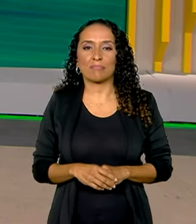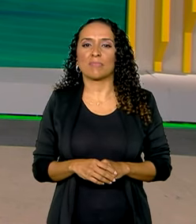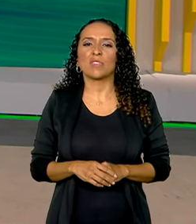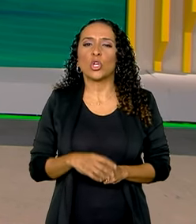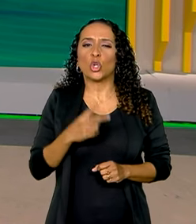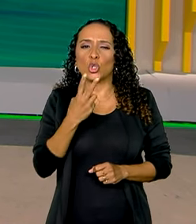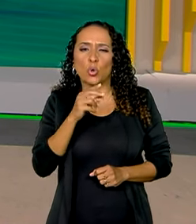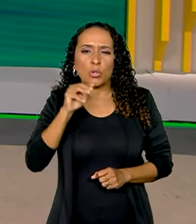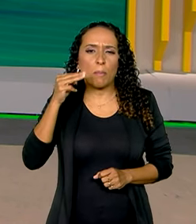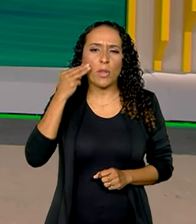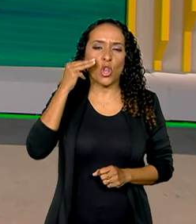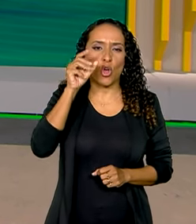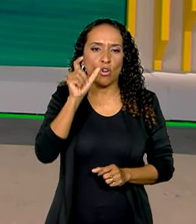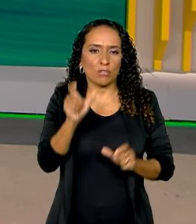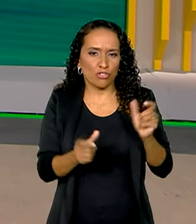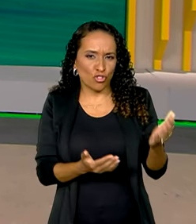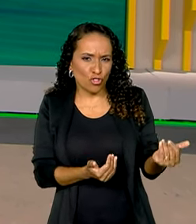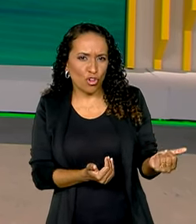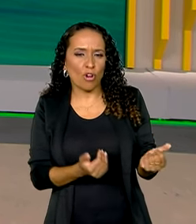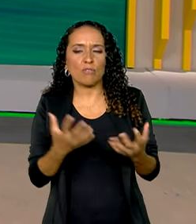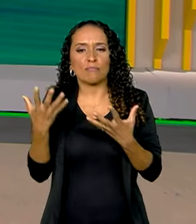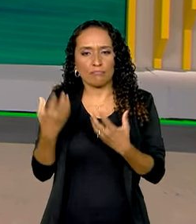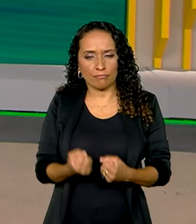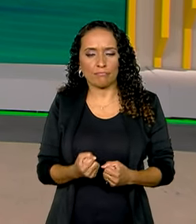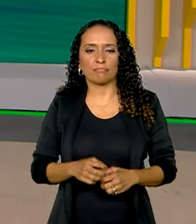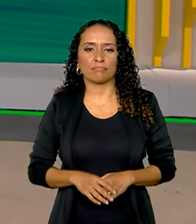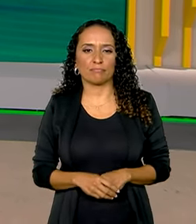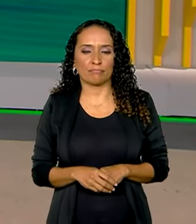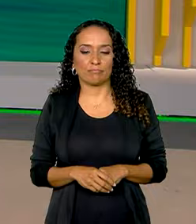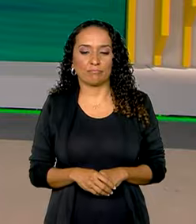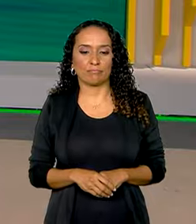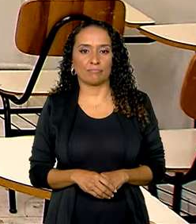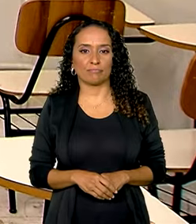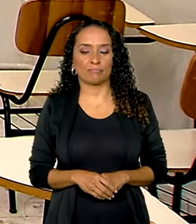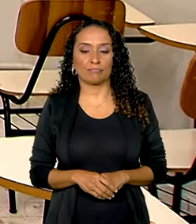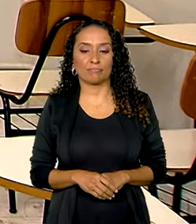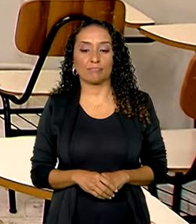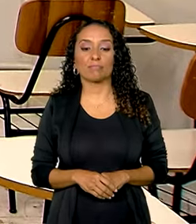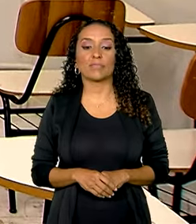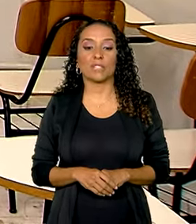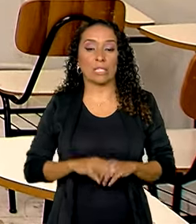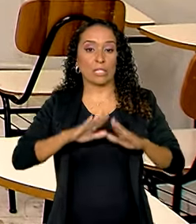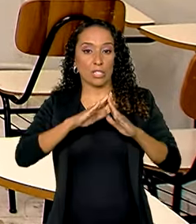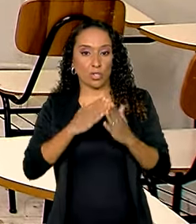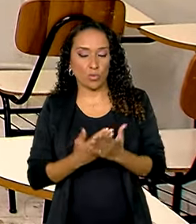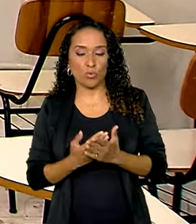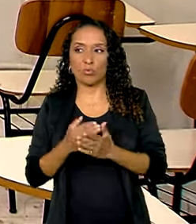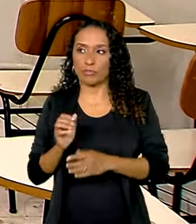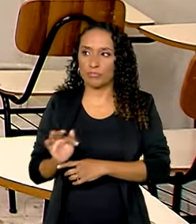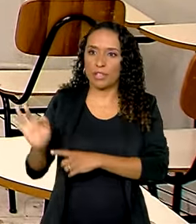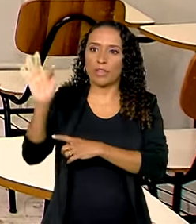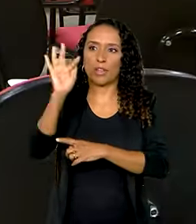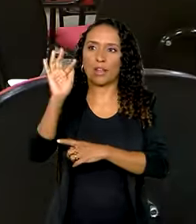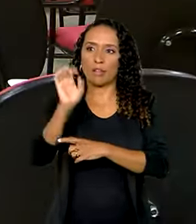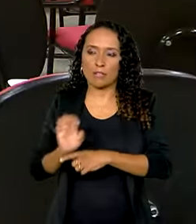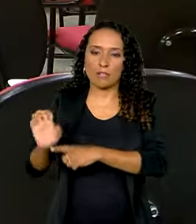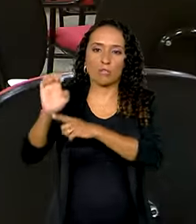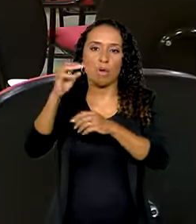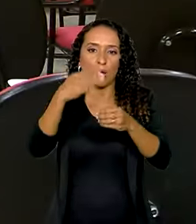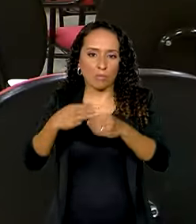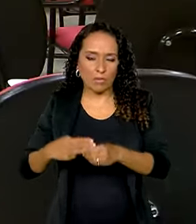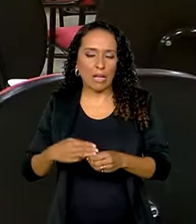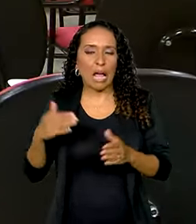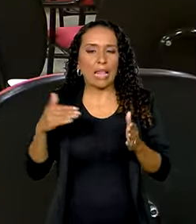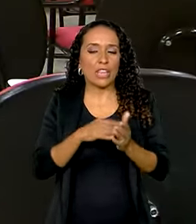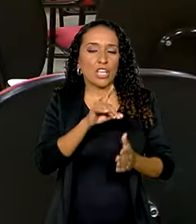2 milhões e meio de jovens devem ser beneficiados. As redes federais, estaduais, distrital e municipais têm